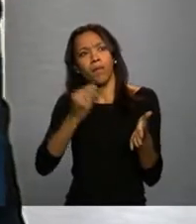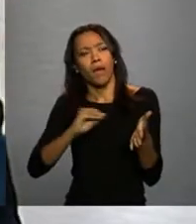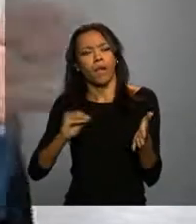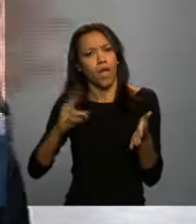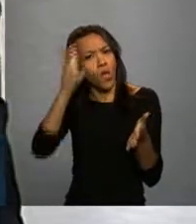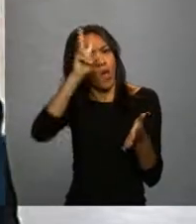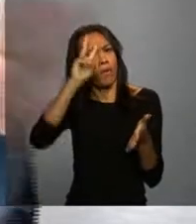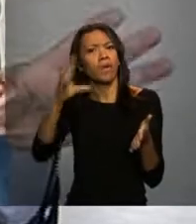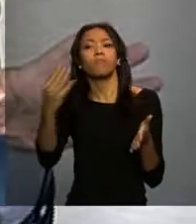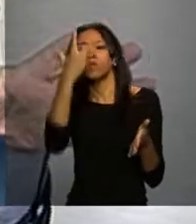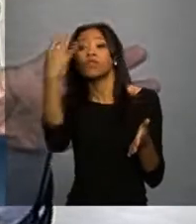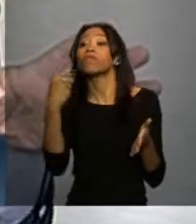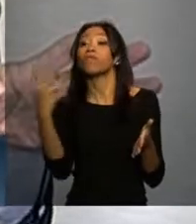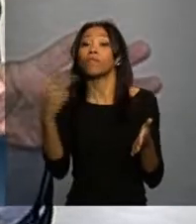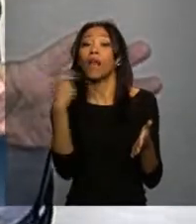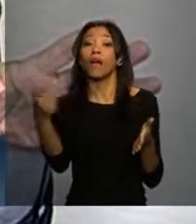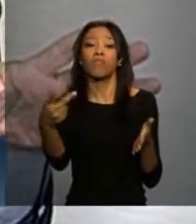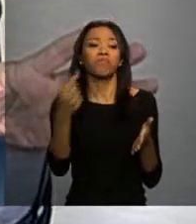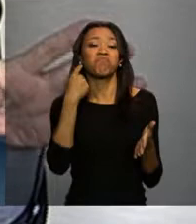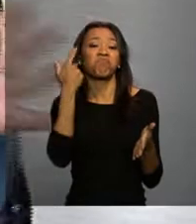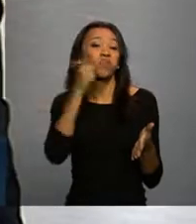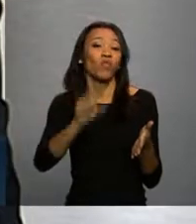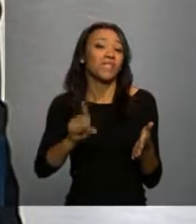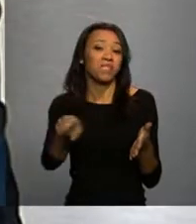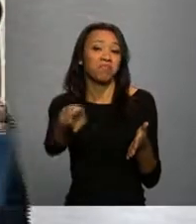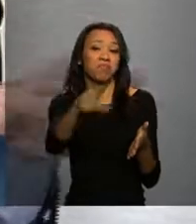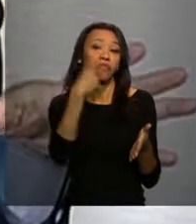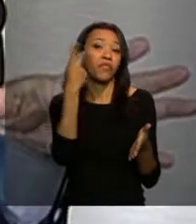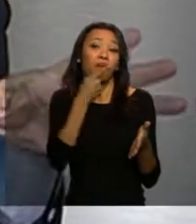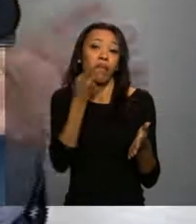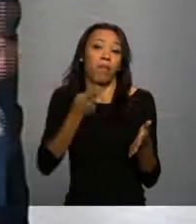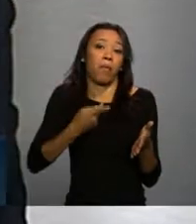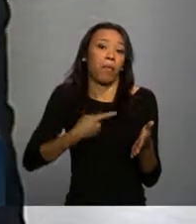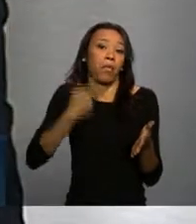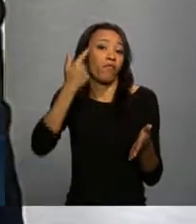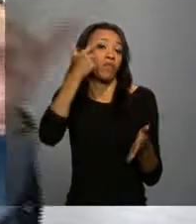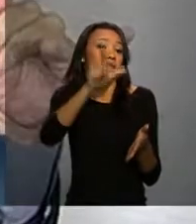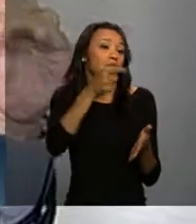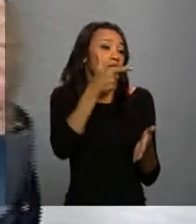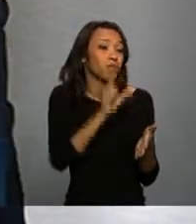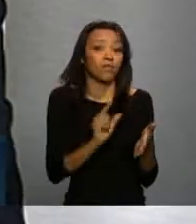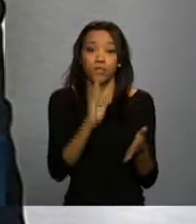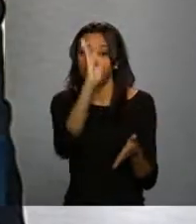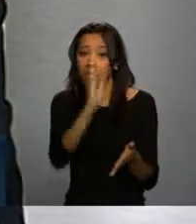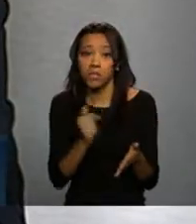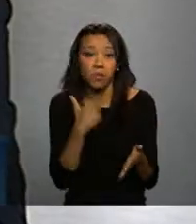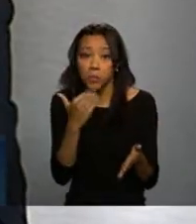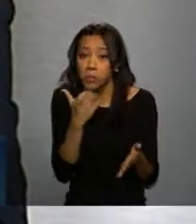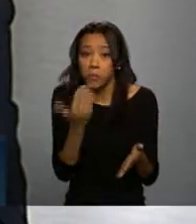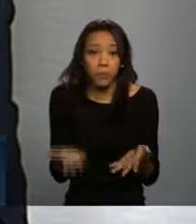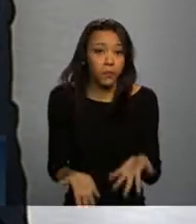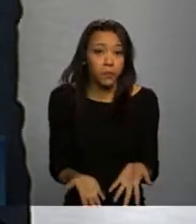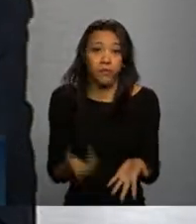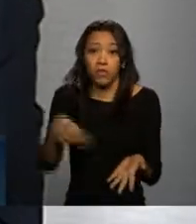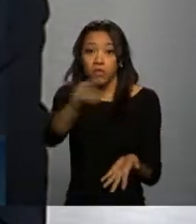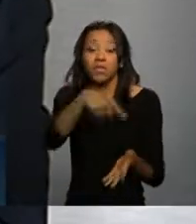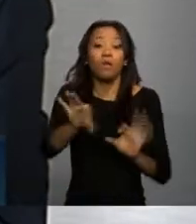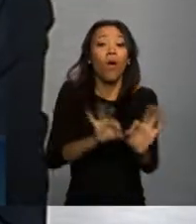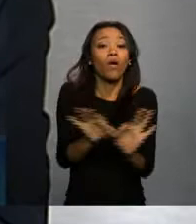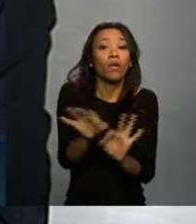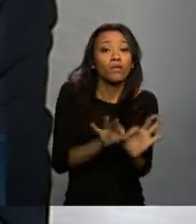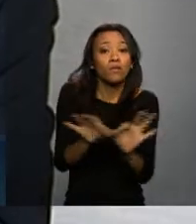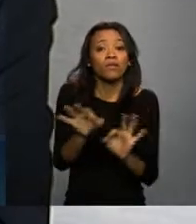diziam assim, isso não vai dar certo, isso não vai ser realidade, o Brasil não tem condições, vocês estão projetando um